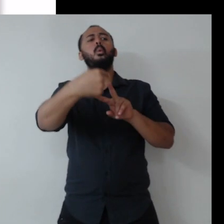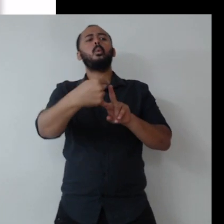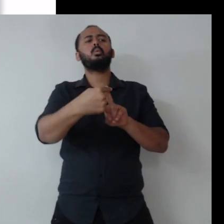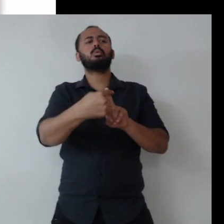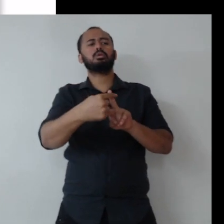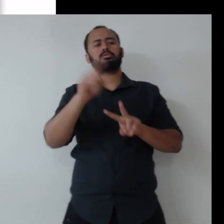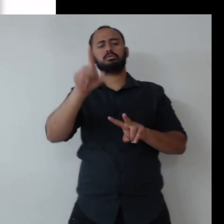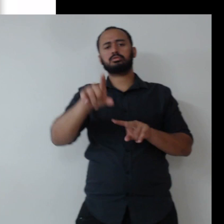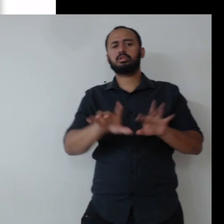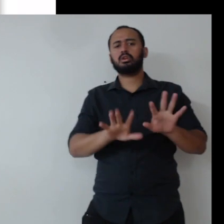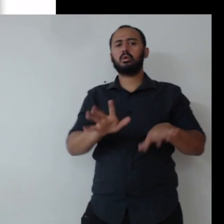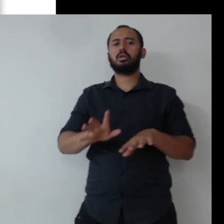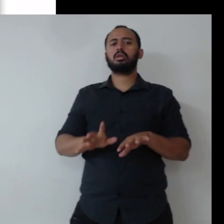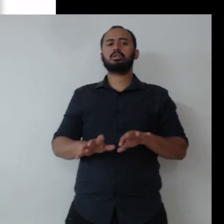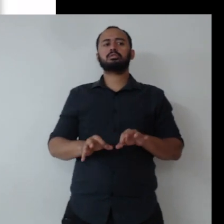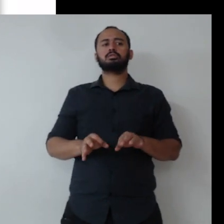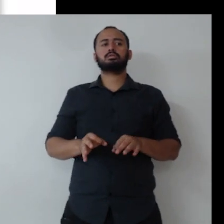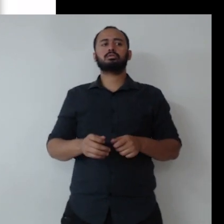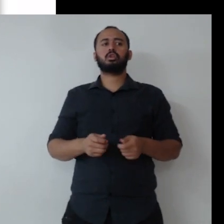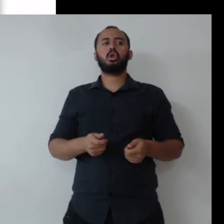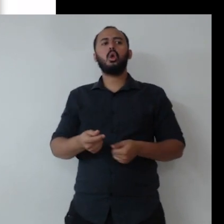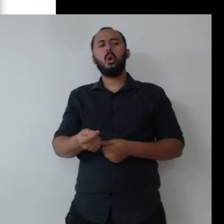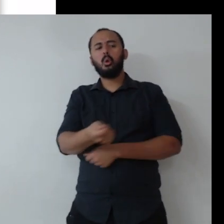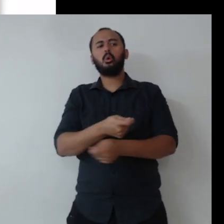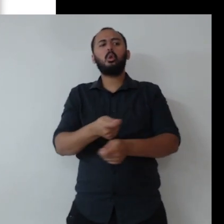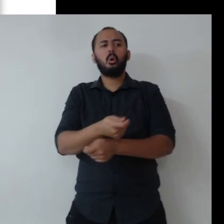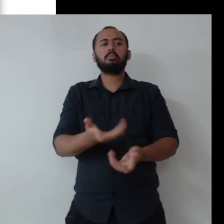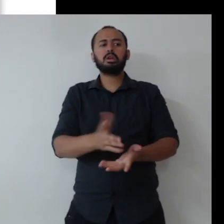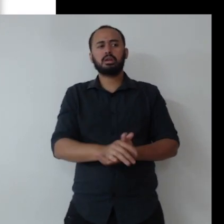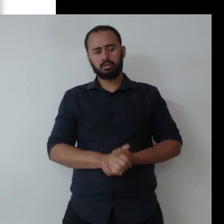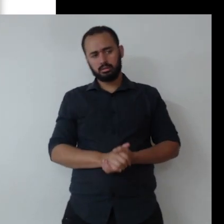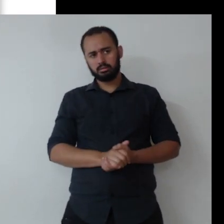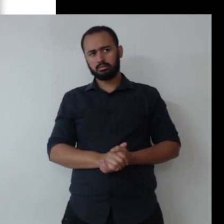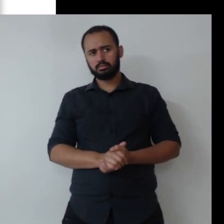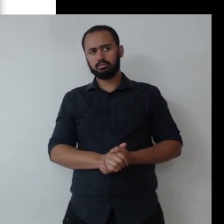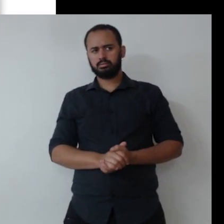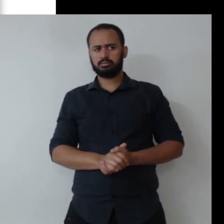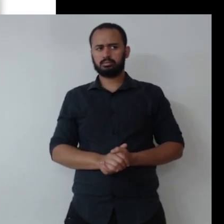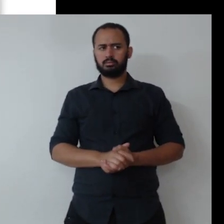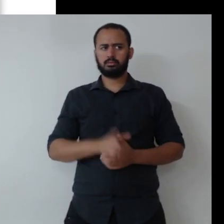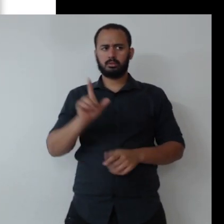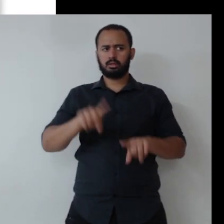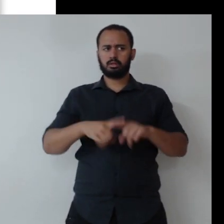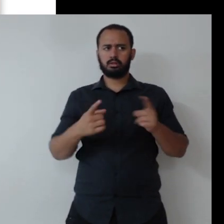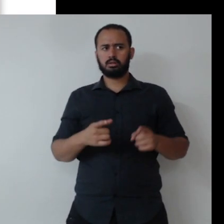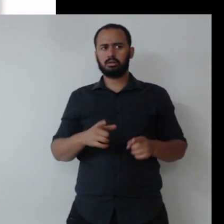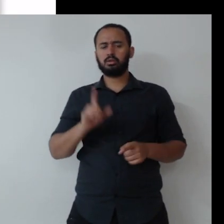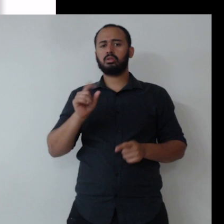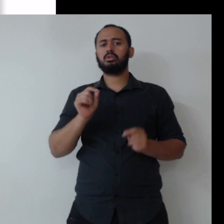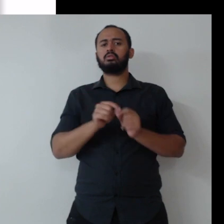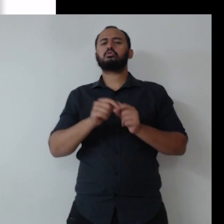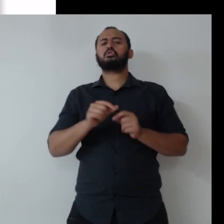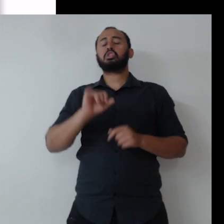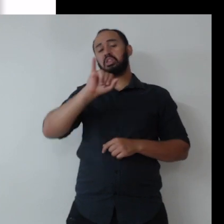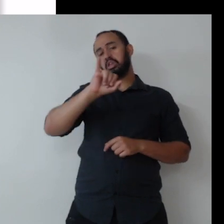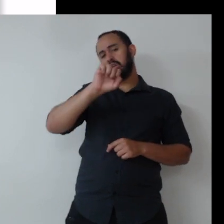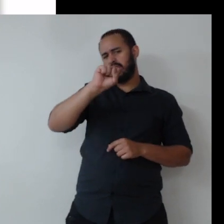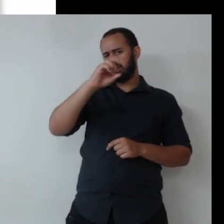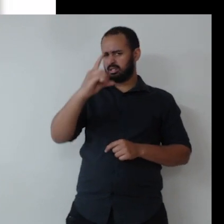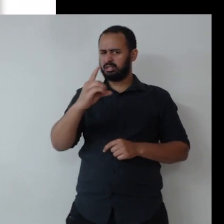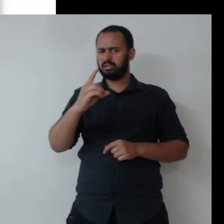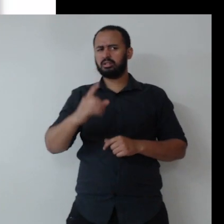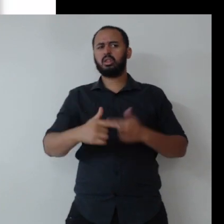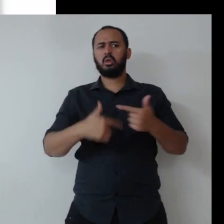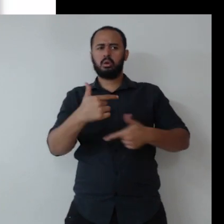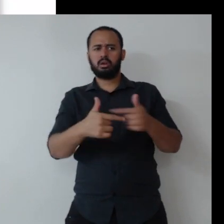dimensão a nós, que é a da economicidade. E aí, a gente fazendo do ESG do conceito na prática mesmo, a gente trabalha